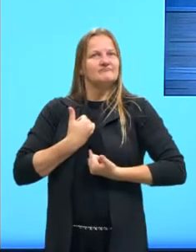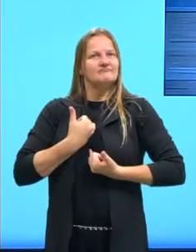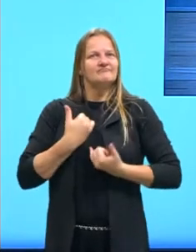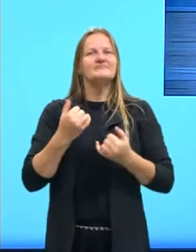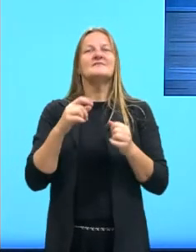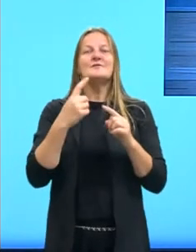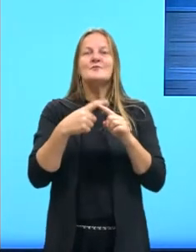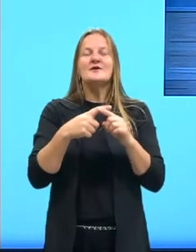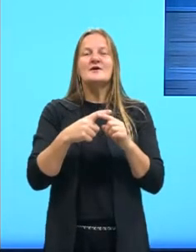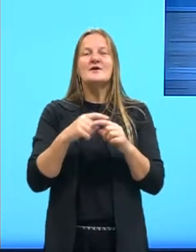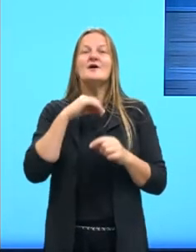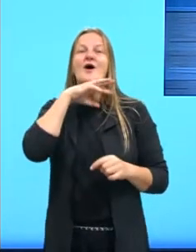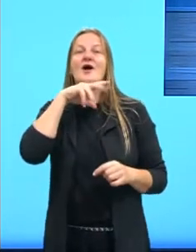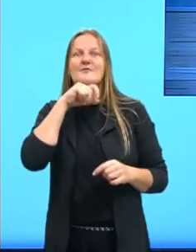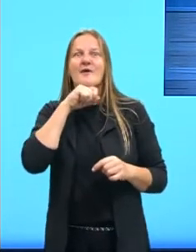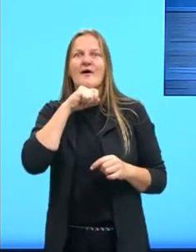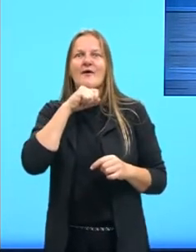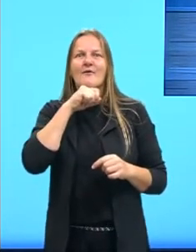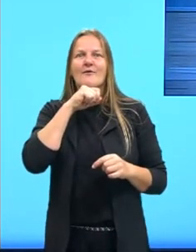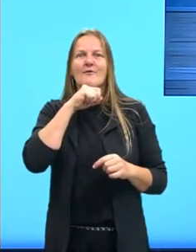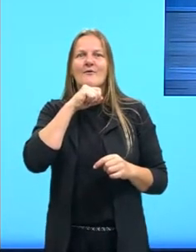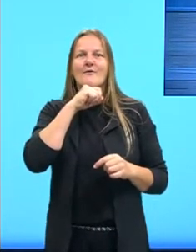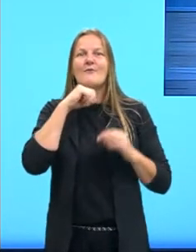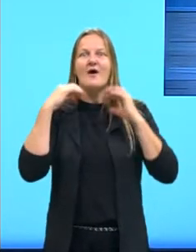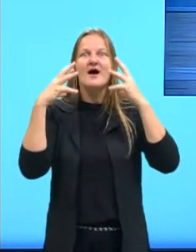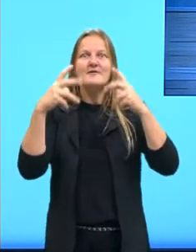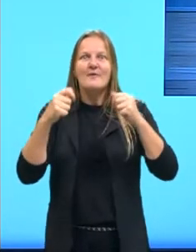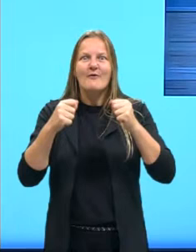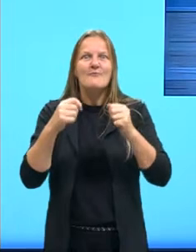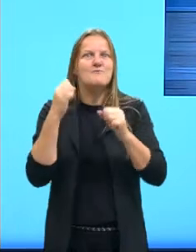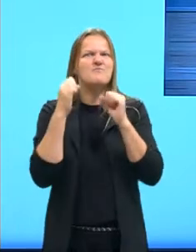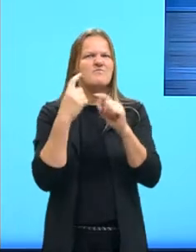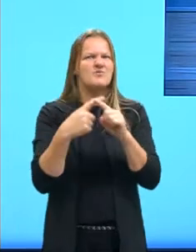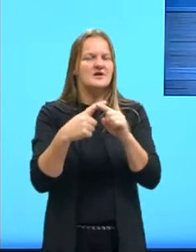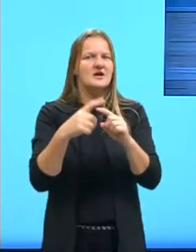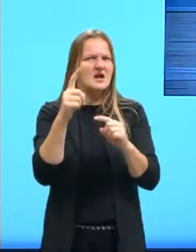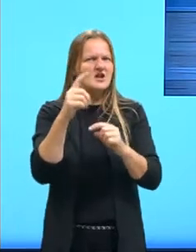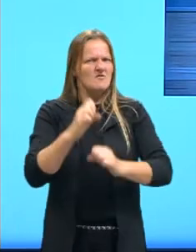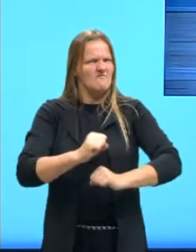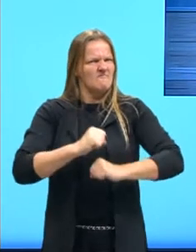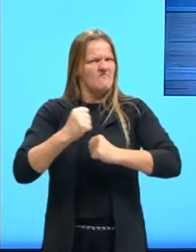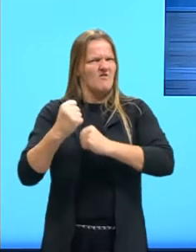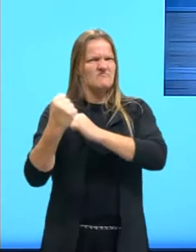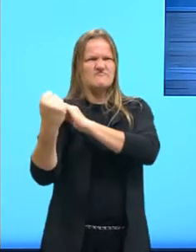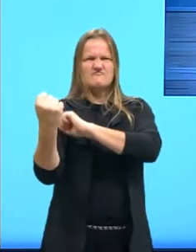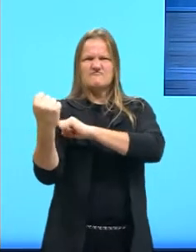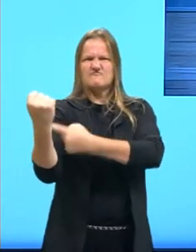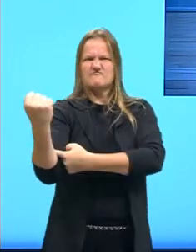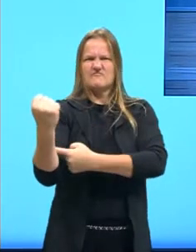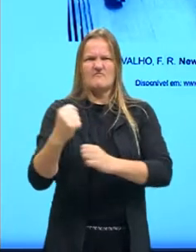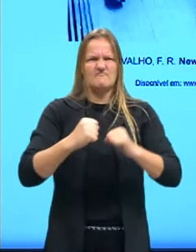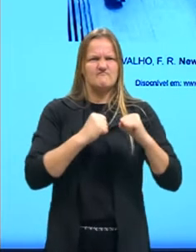animal para trazer essa ideia de potência, de força.